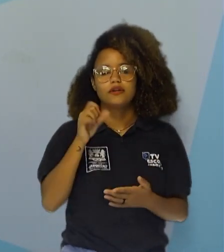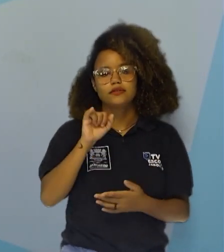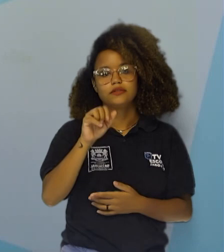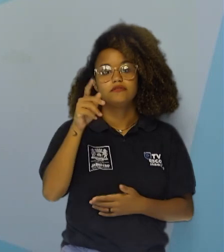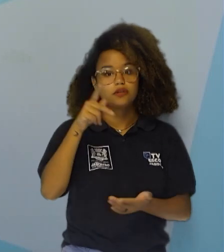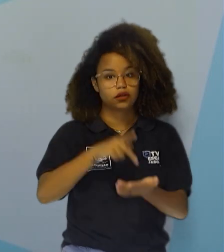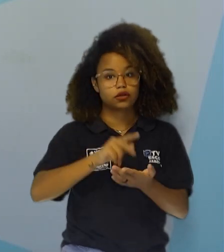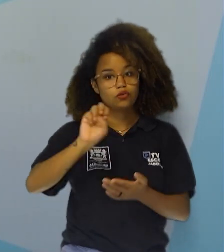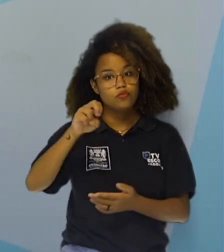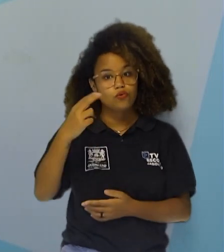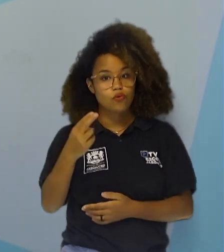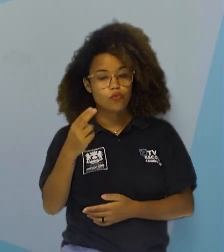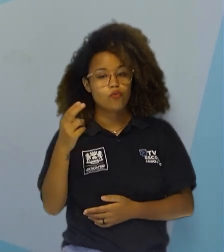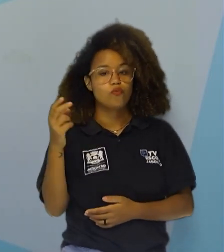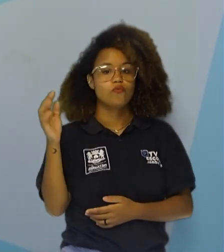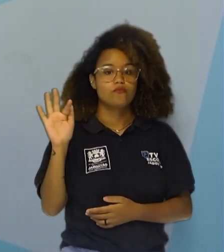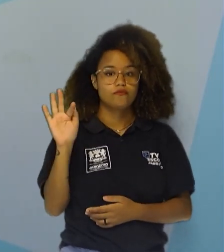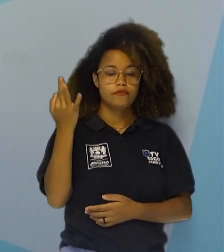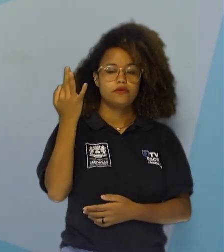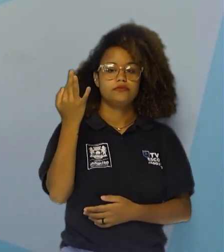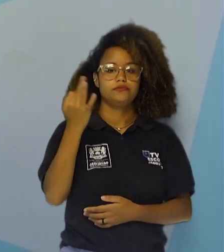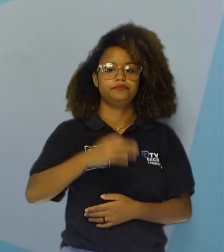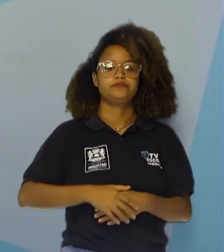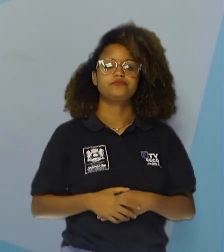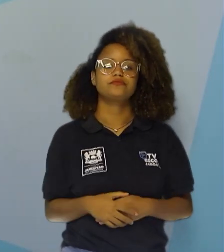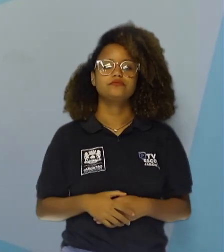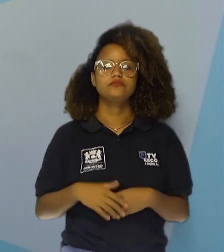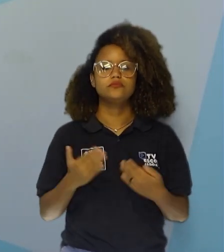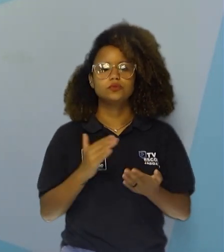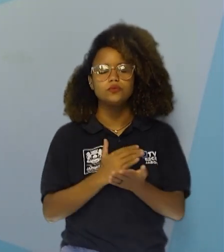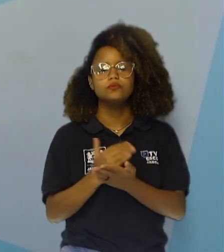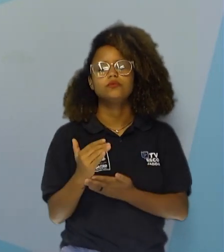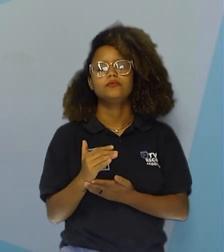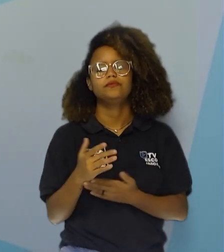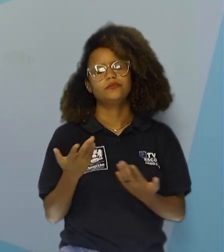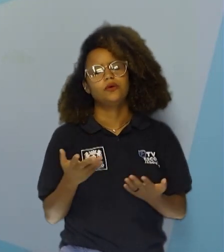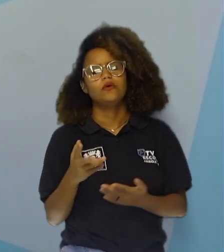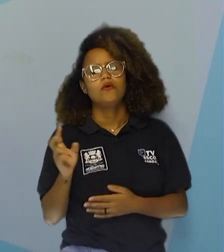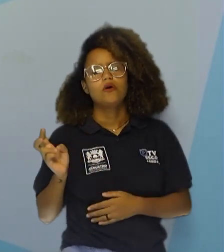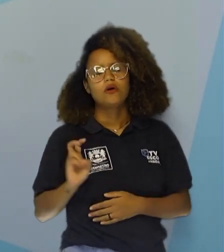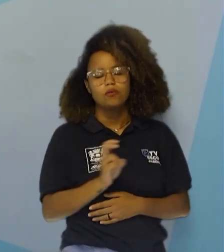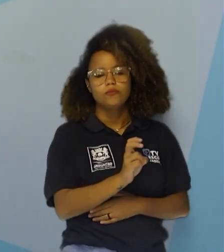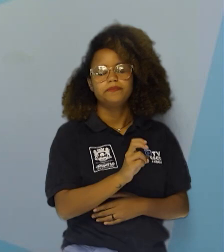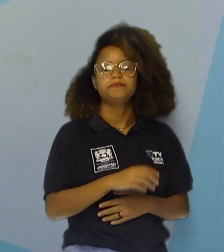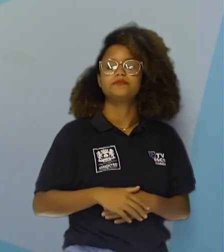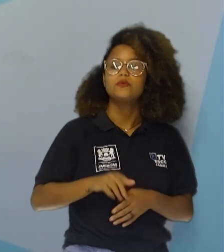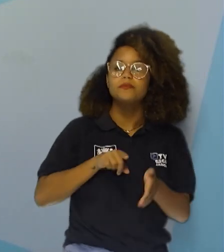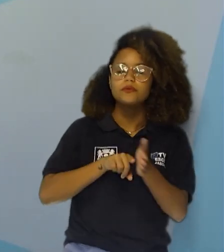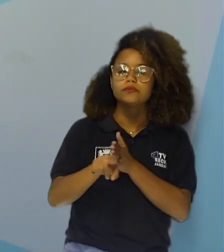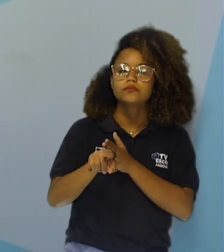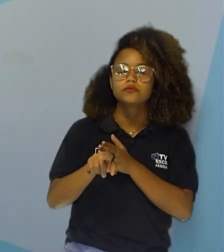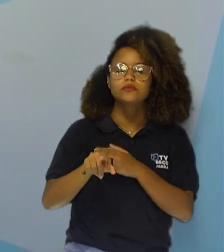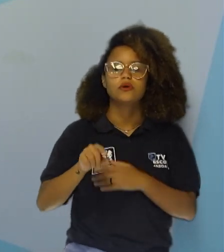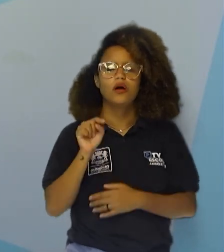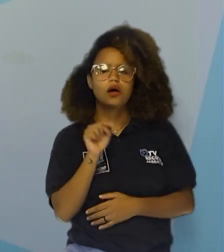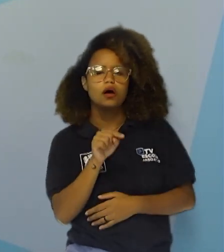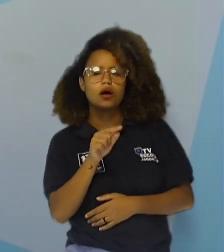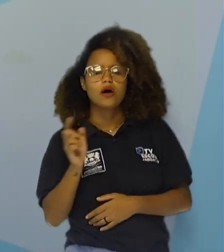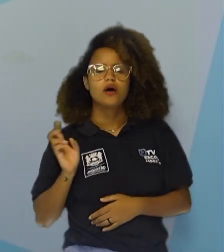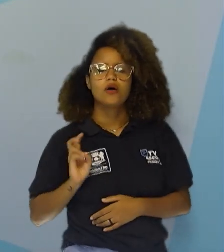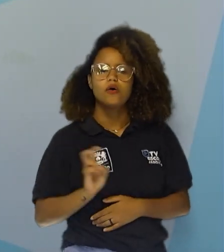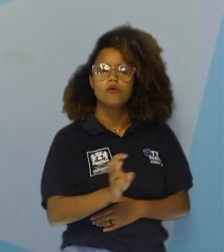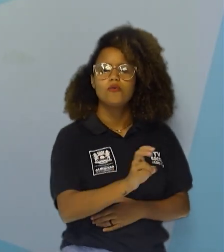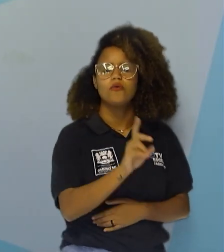falso. Tá joia? Vamos lá? Então, para iniciar, nós temos a cobra. A pergunta é, a cobra, ela